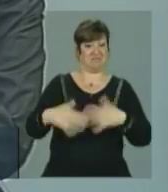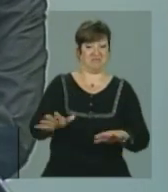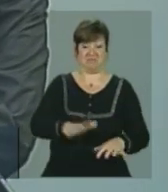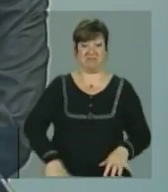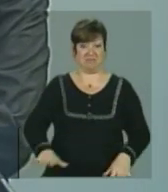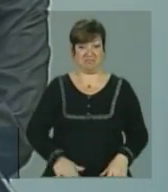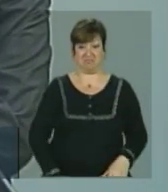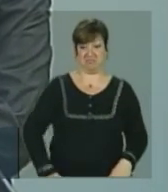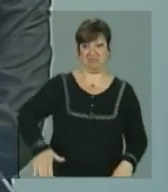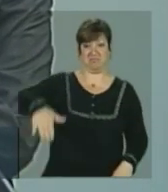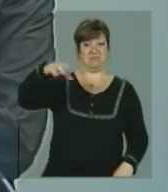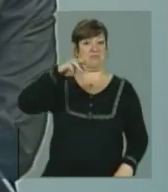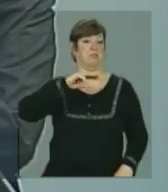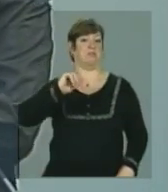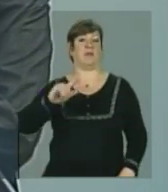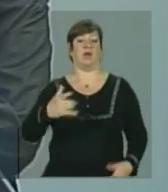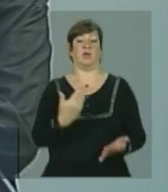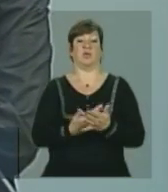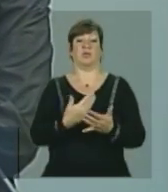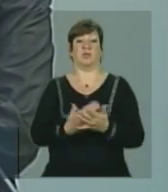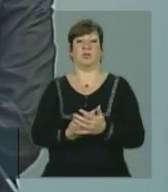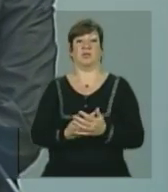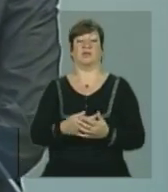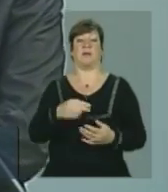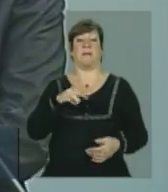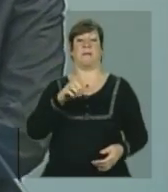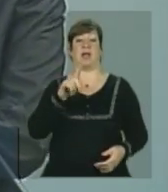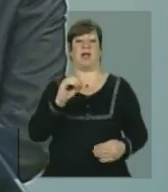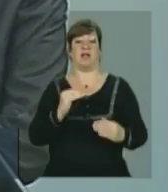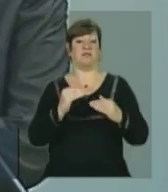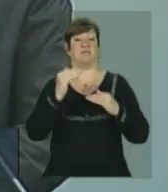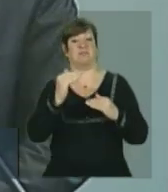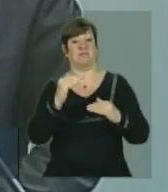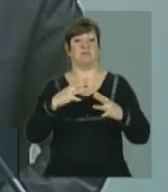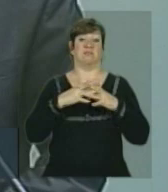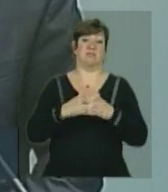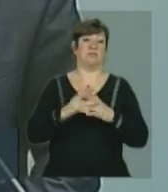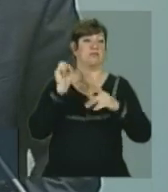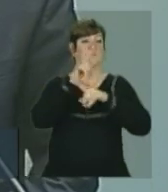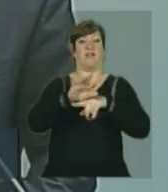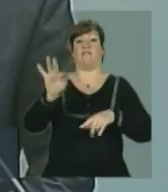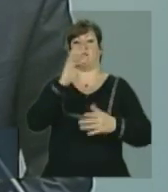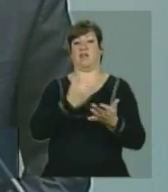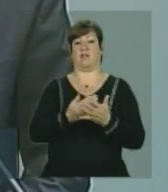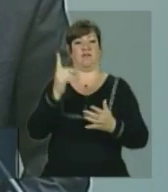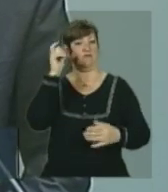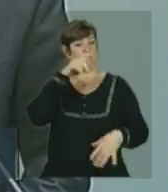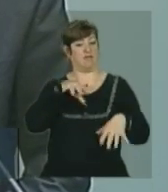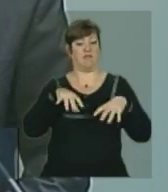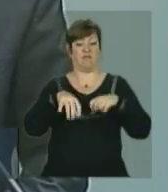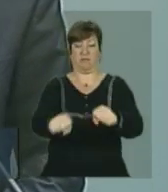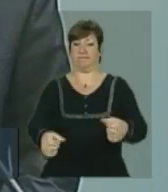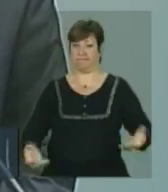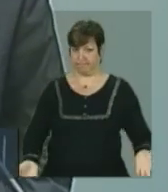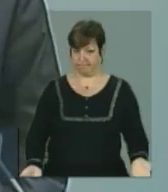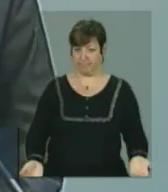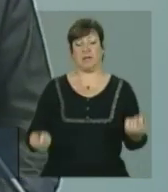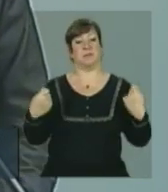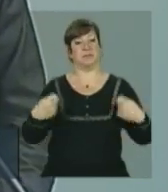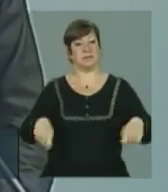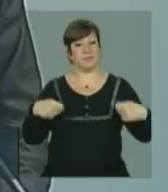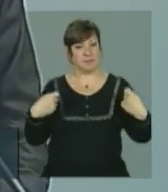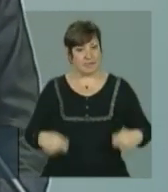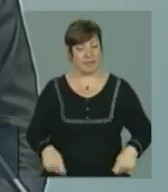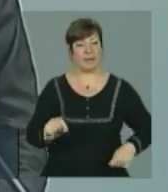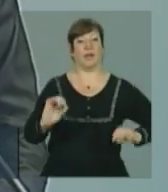a criança vai chegar ao final do ensino médio. Se chegar, sem condições de ingressar num curso superior. O que nós queremos